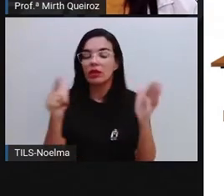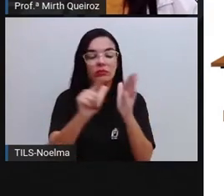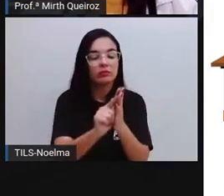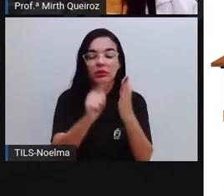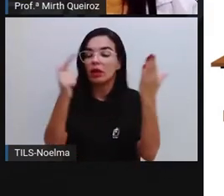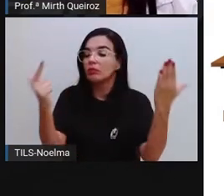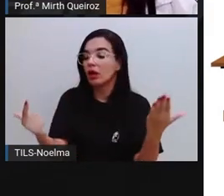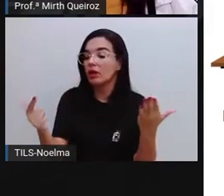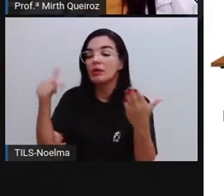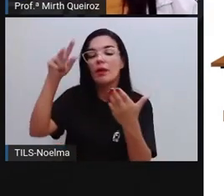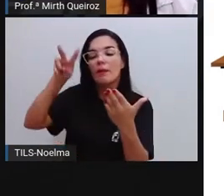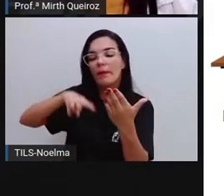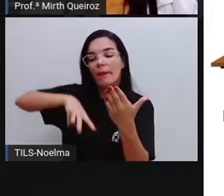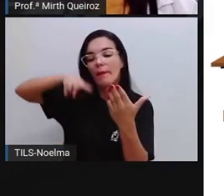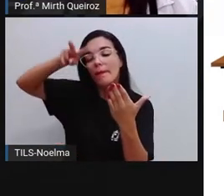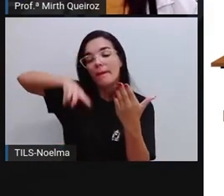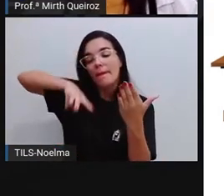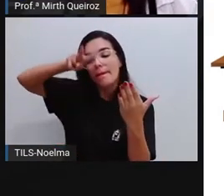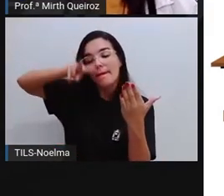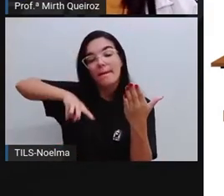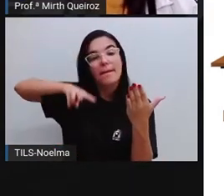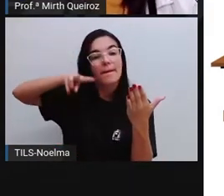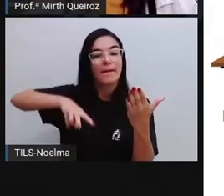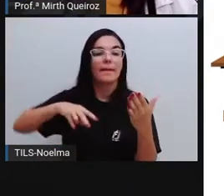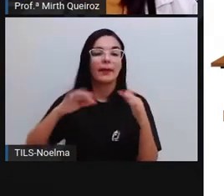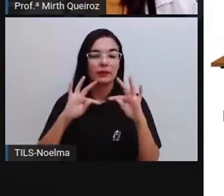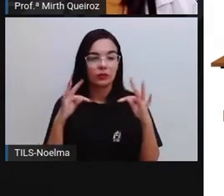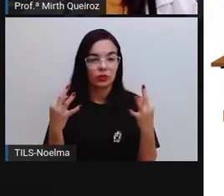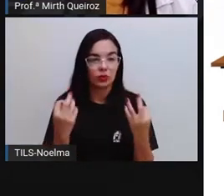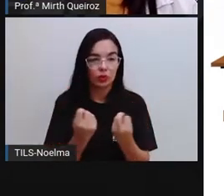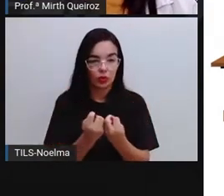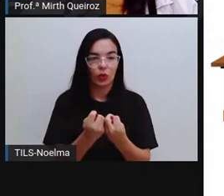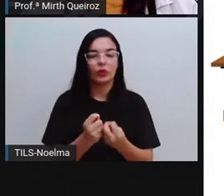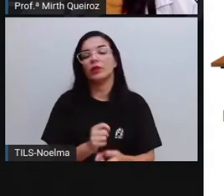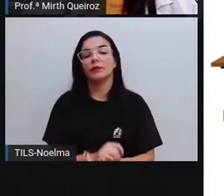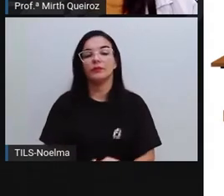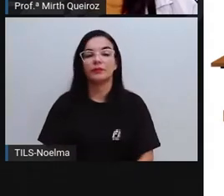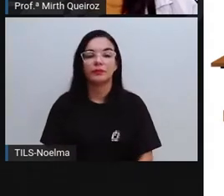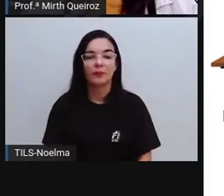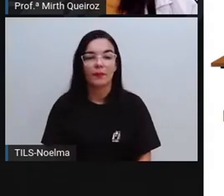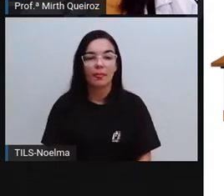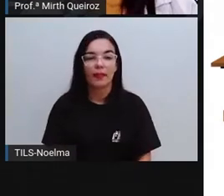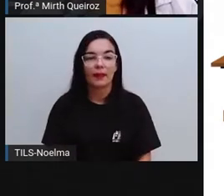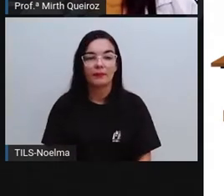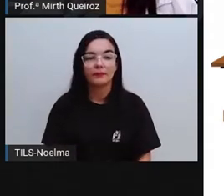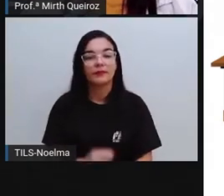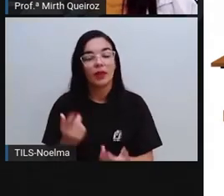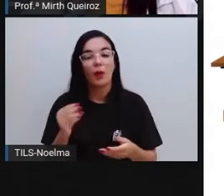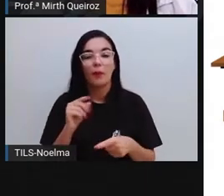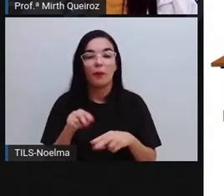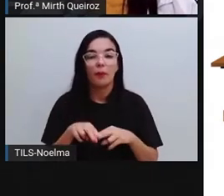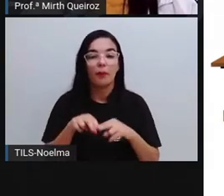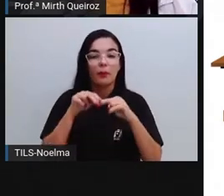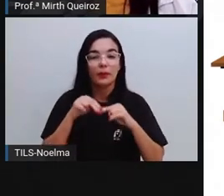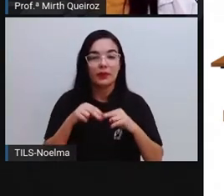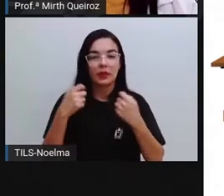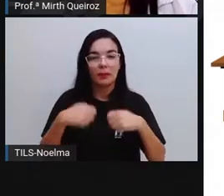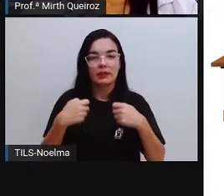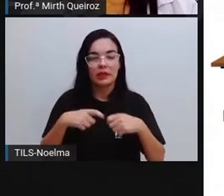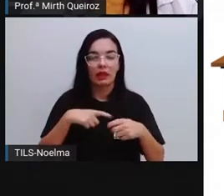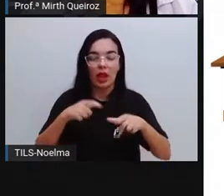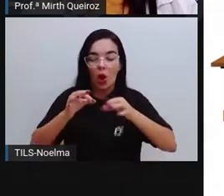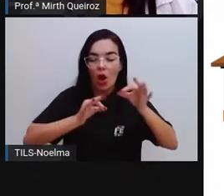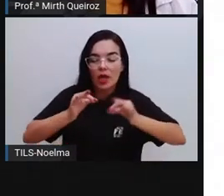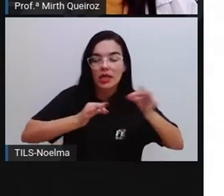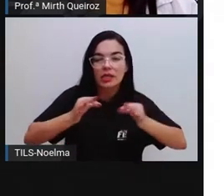possa abrir o jornal e ver a matéria completa. Por isso que ela tem que ser bem organizada